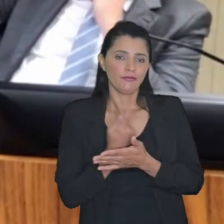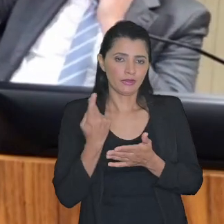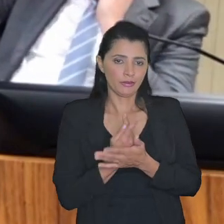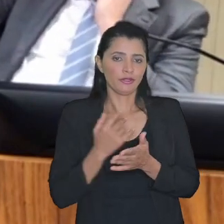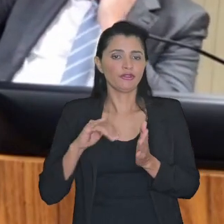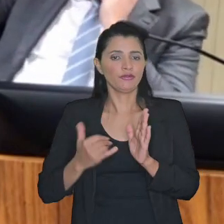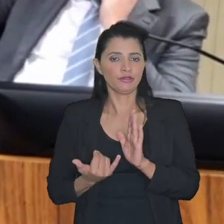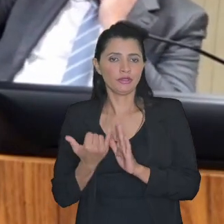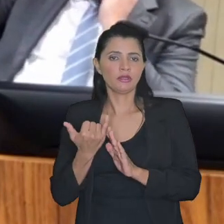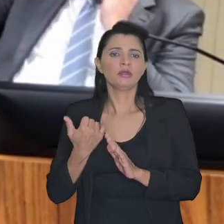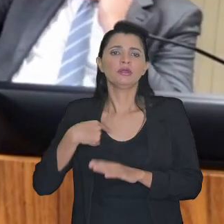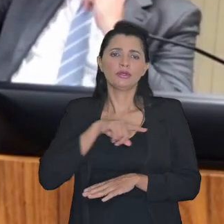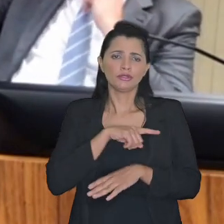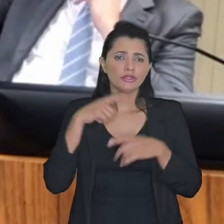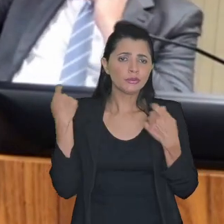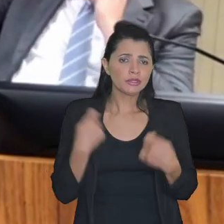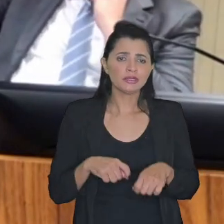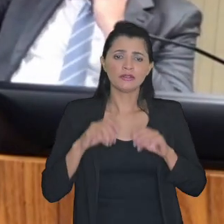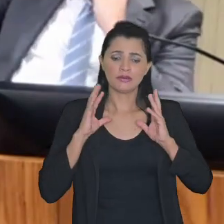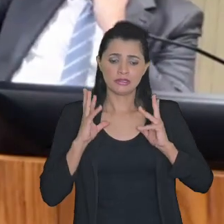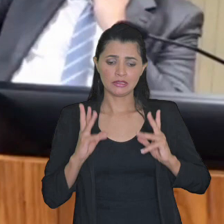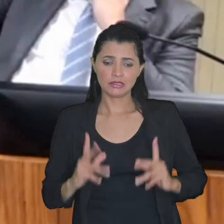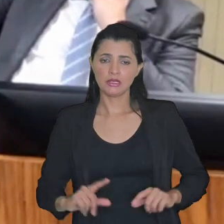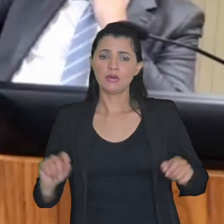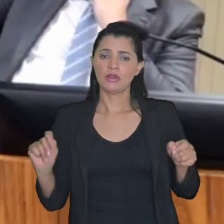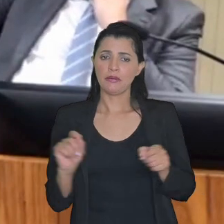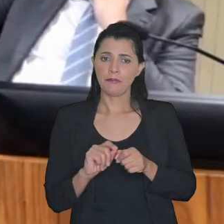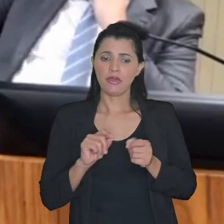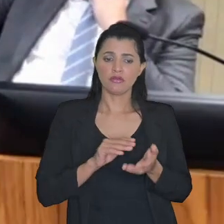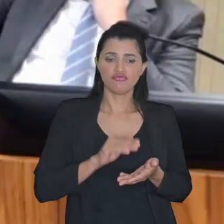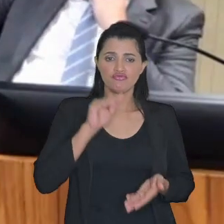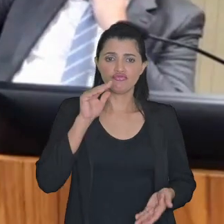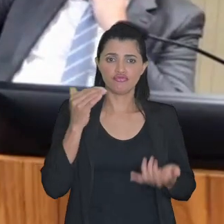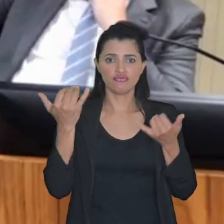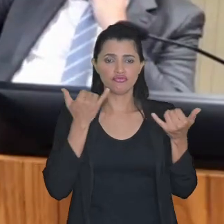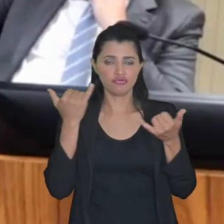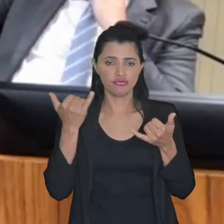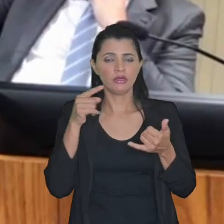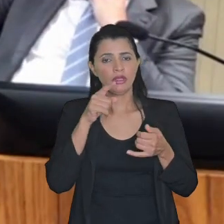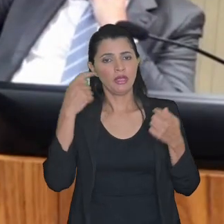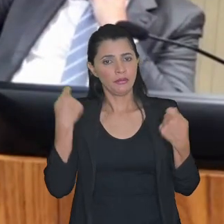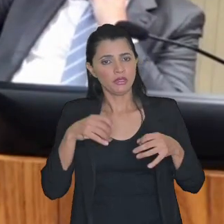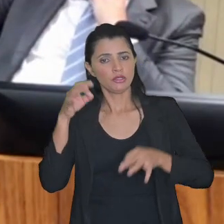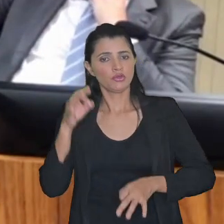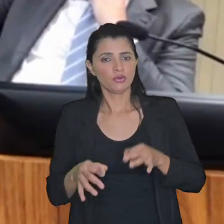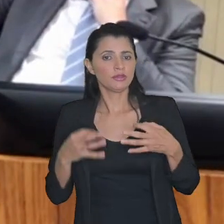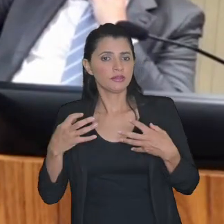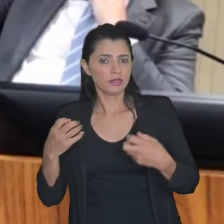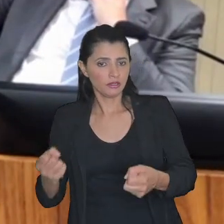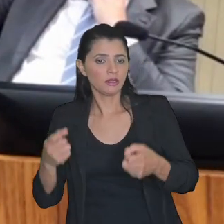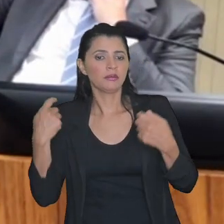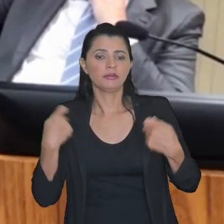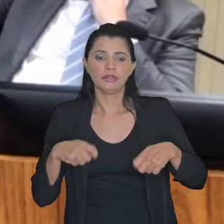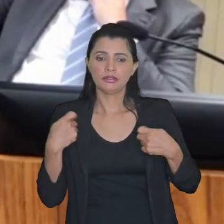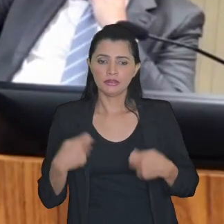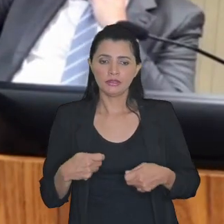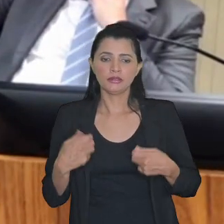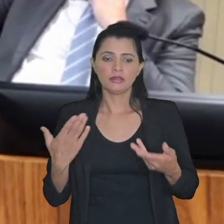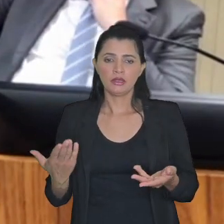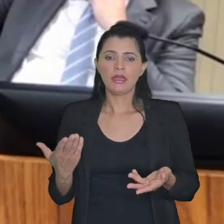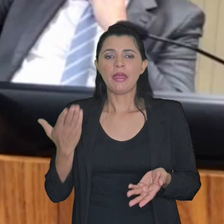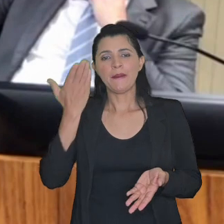inflacionada então nós temos que fazer uma limpeza no nosso acervo os juízes precisam aceitar isso e